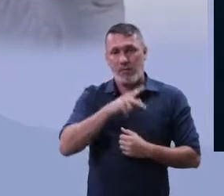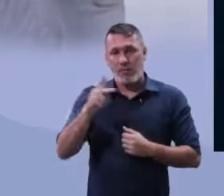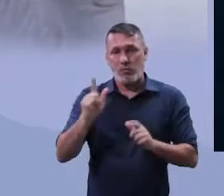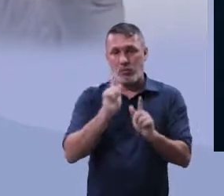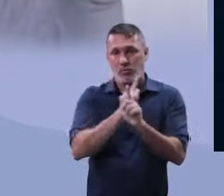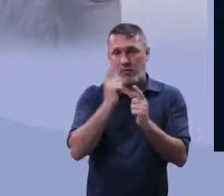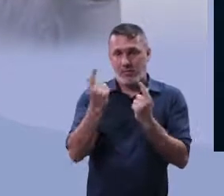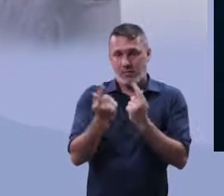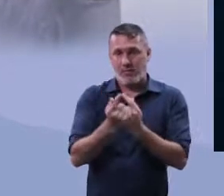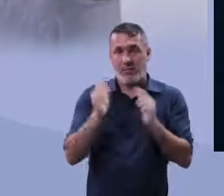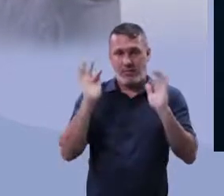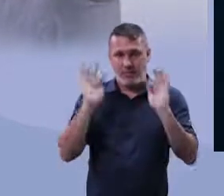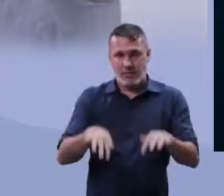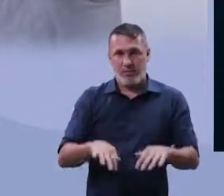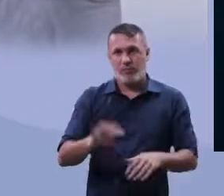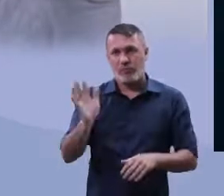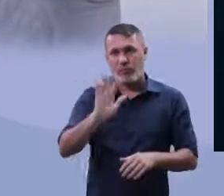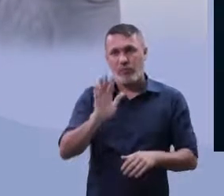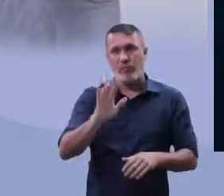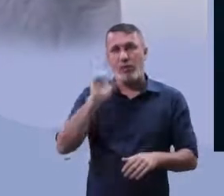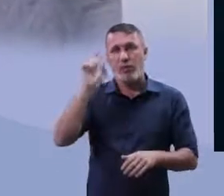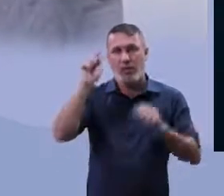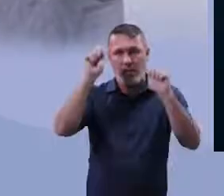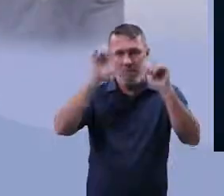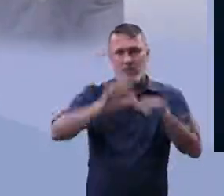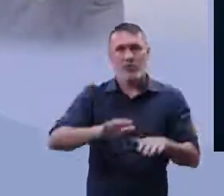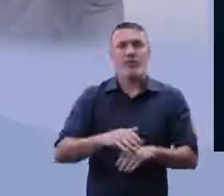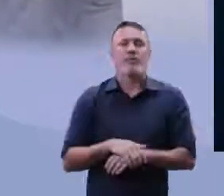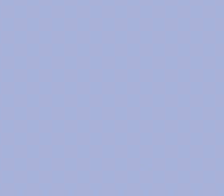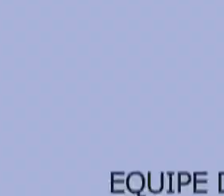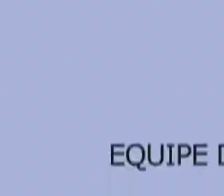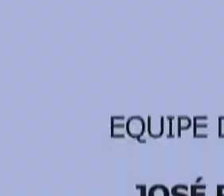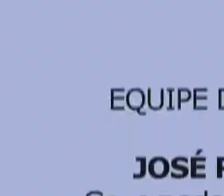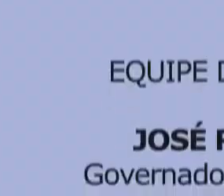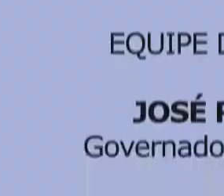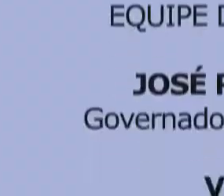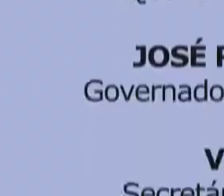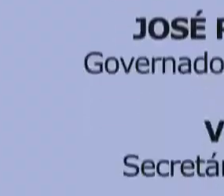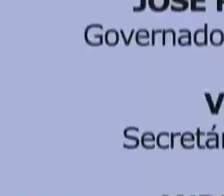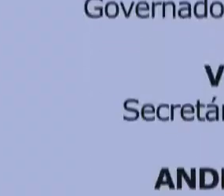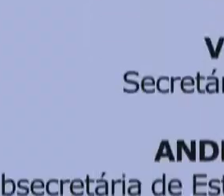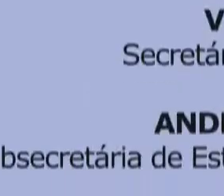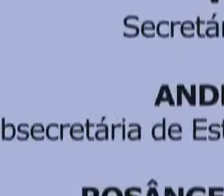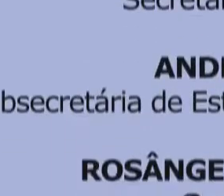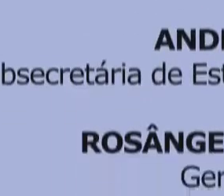Paulo para a nossa aulinha de Geografia. Valeu, fiquem com Deus. Tchauzinho. Tchauzinho.